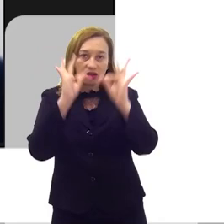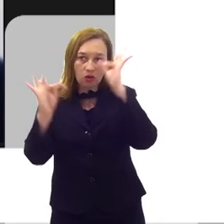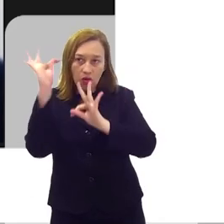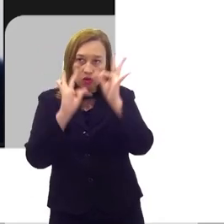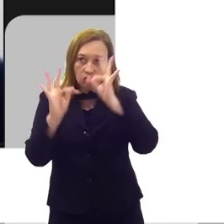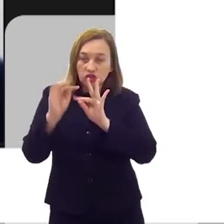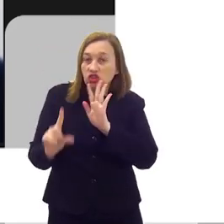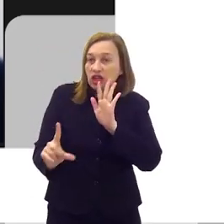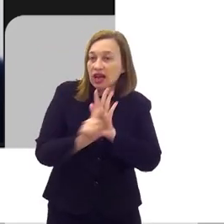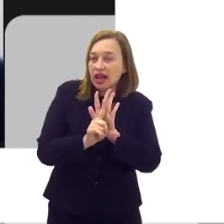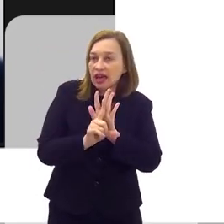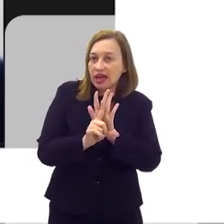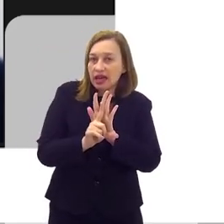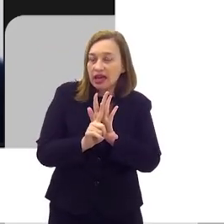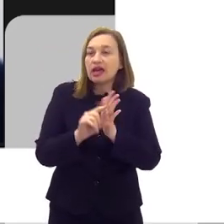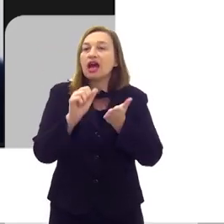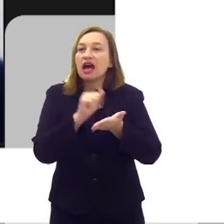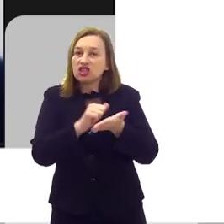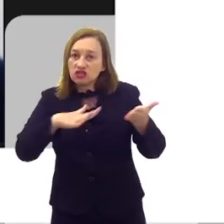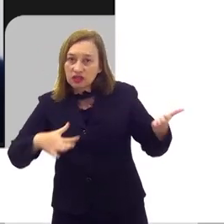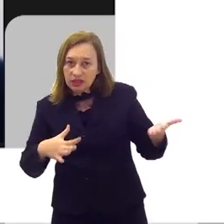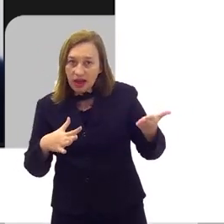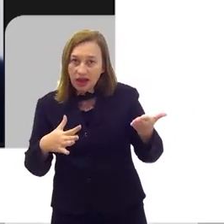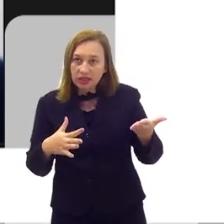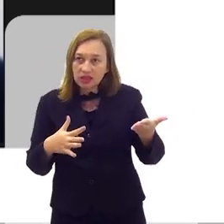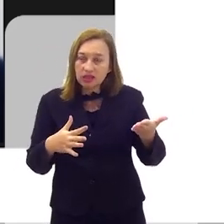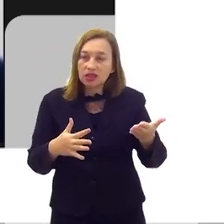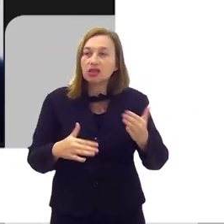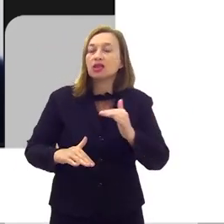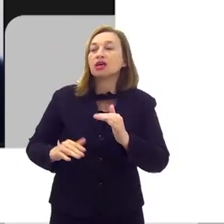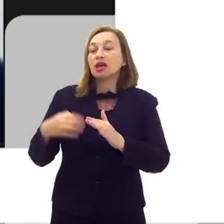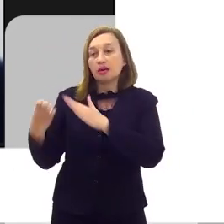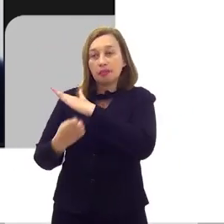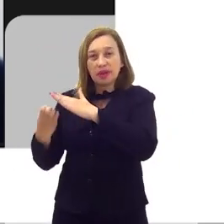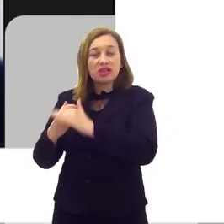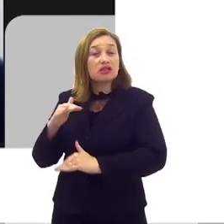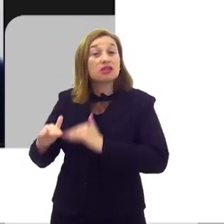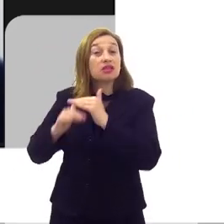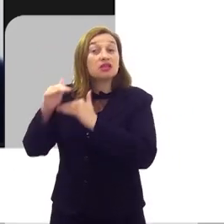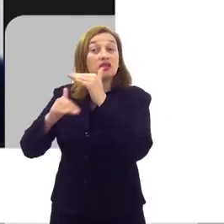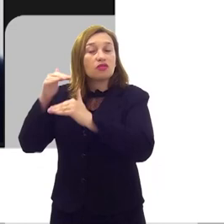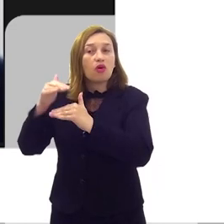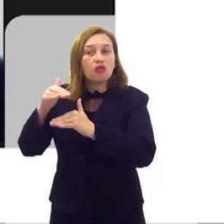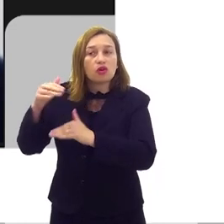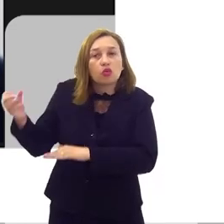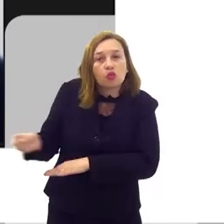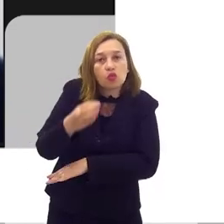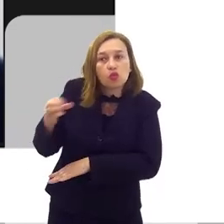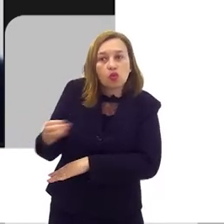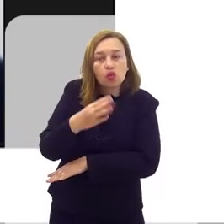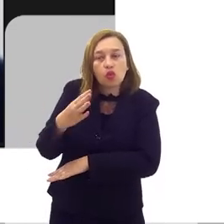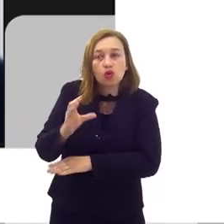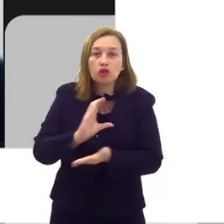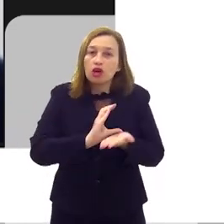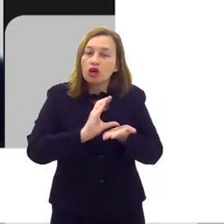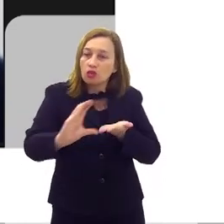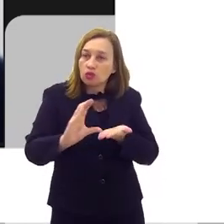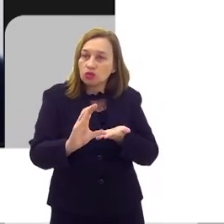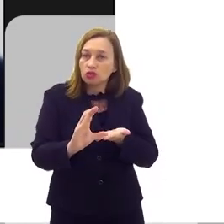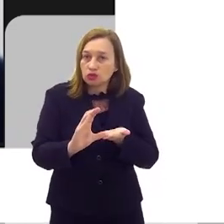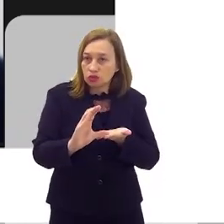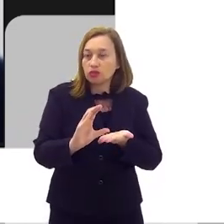de Desenvolvimento Tecnológico, na medida em que a lei vigente dispõe que as atividades de fomento da FAPERJ e a desenvolvedora